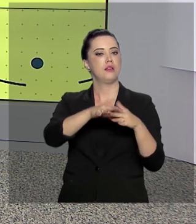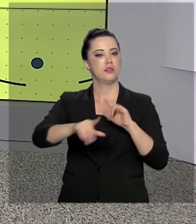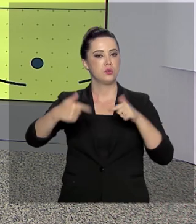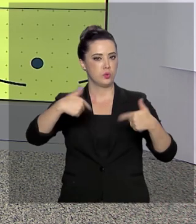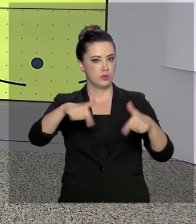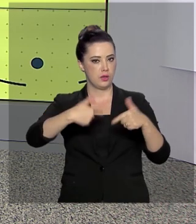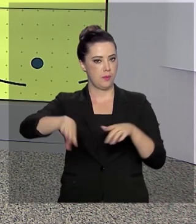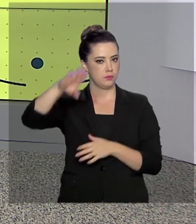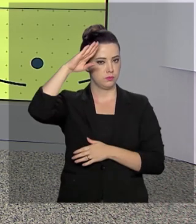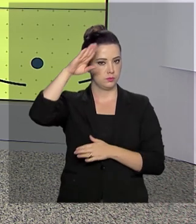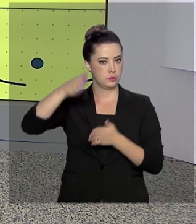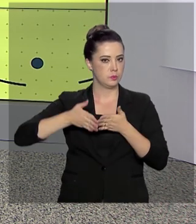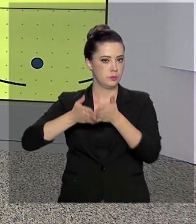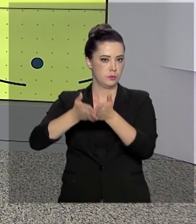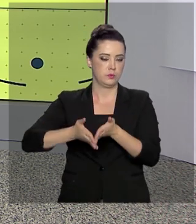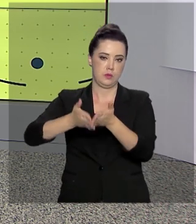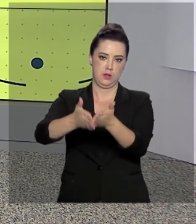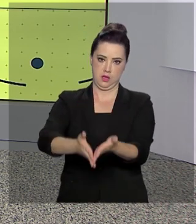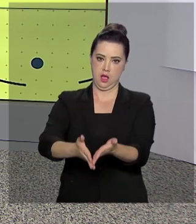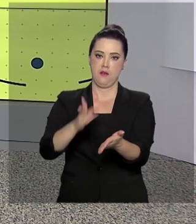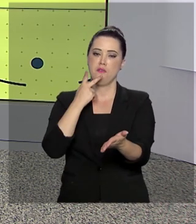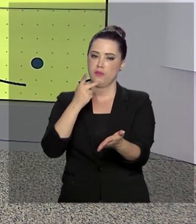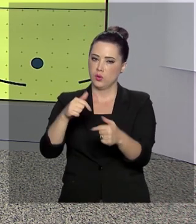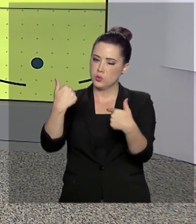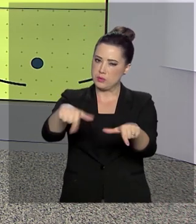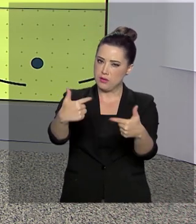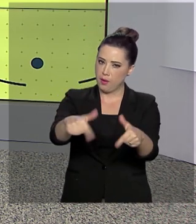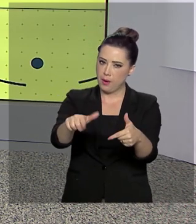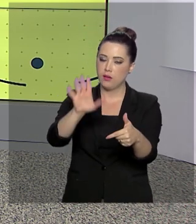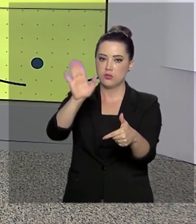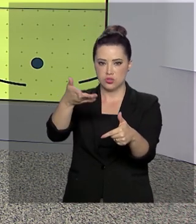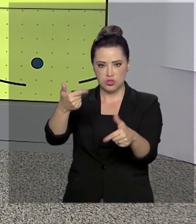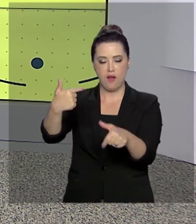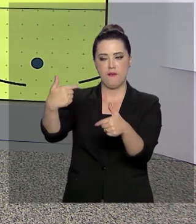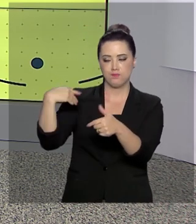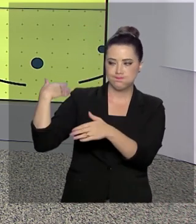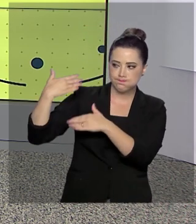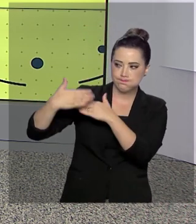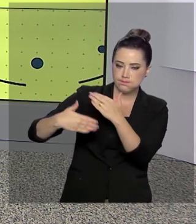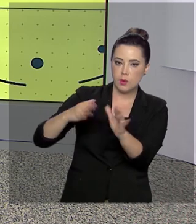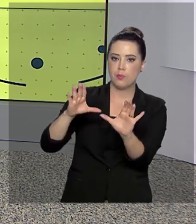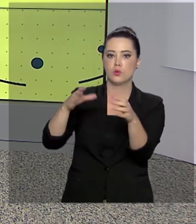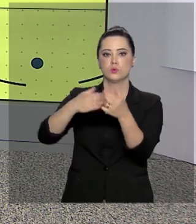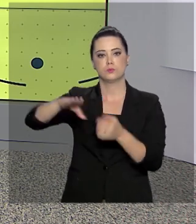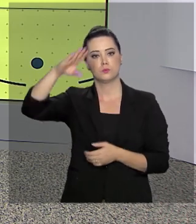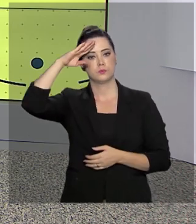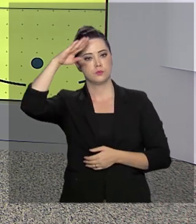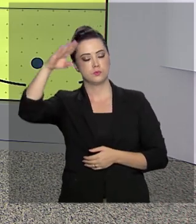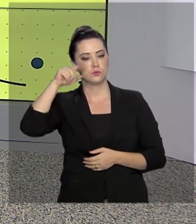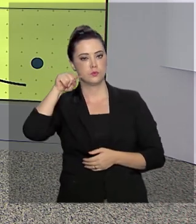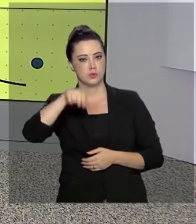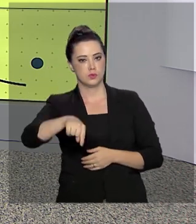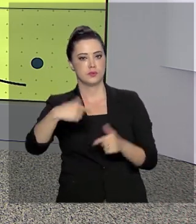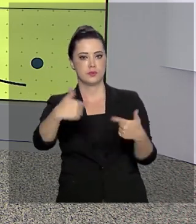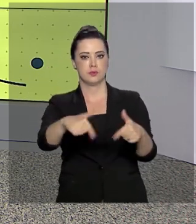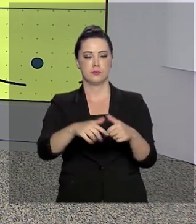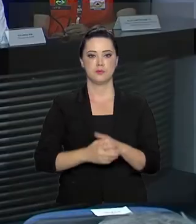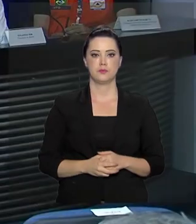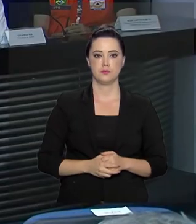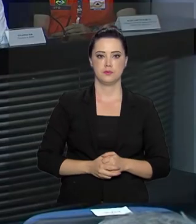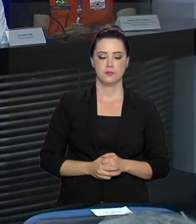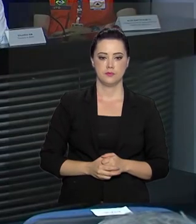de operações navais da Marinha. Ele destacou as ações que estão sendo desenvolvidas pelas Forças Armadas nessa força-tarefa.